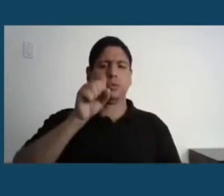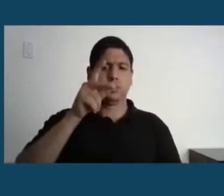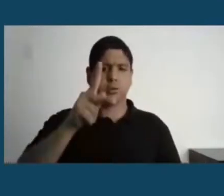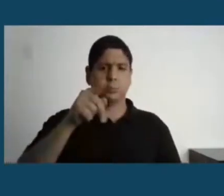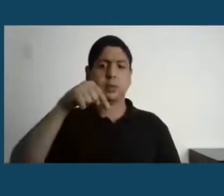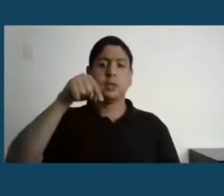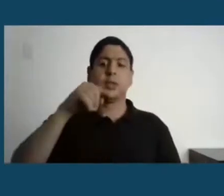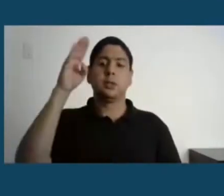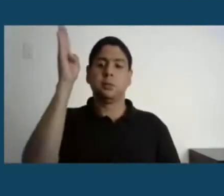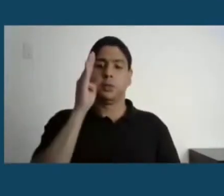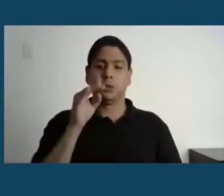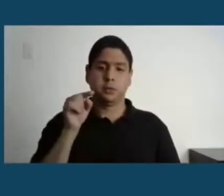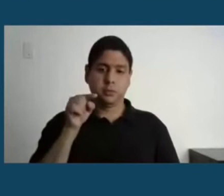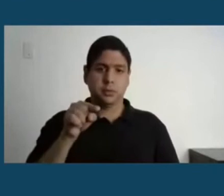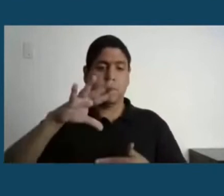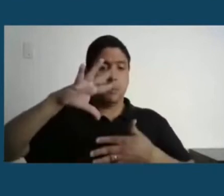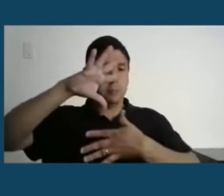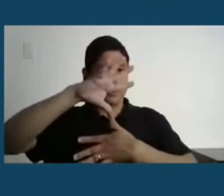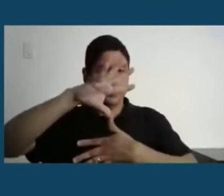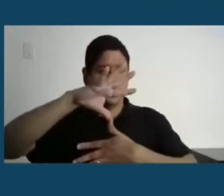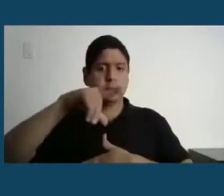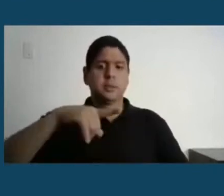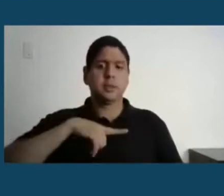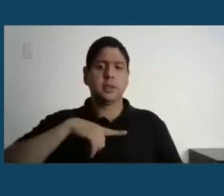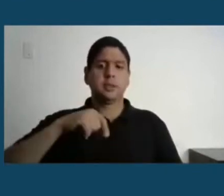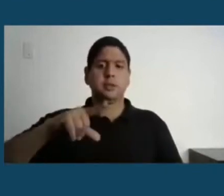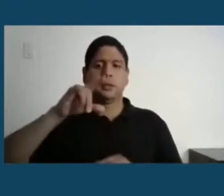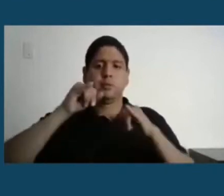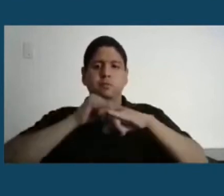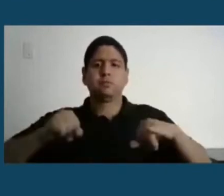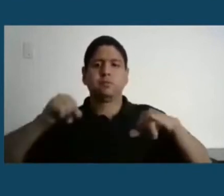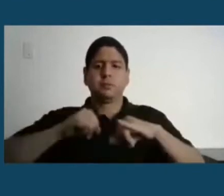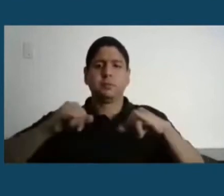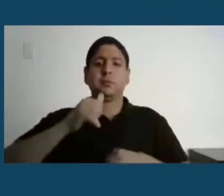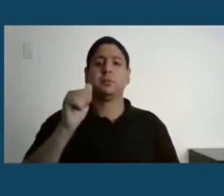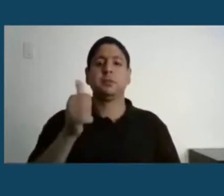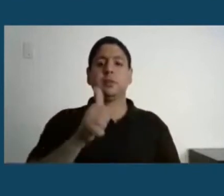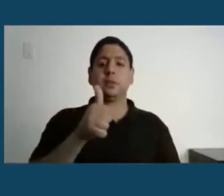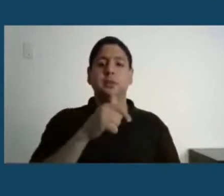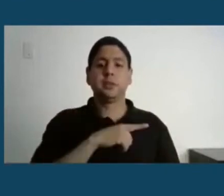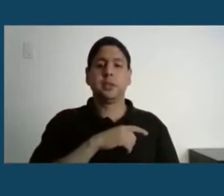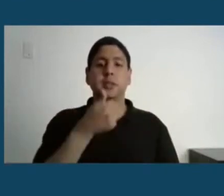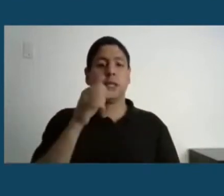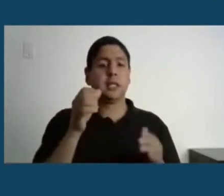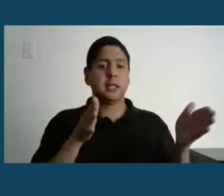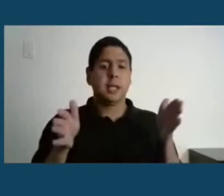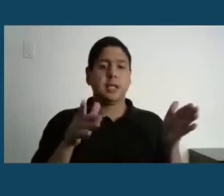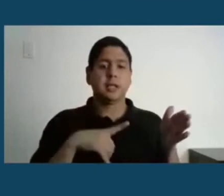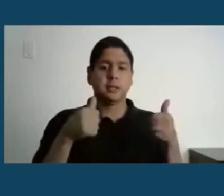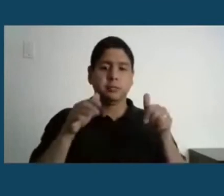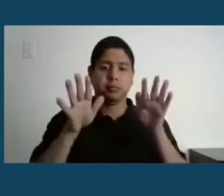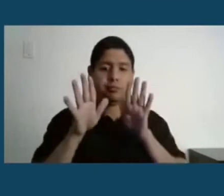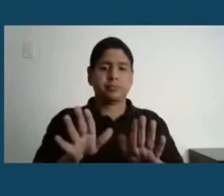mapa de países em número de publicações, não sei se daqui a 10 anos estaria, se o